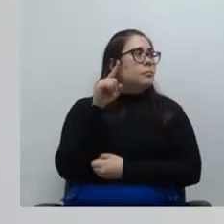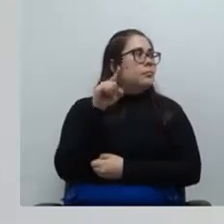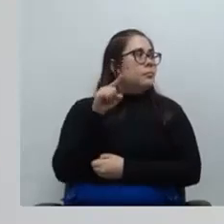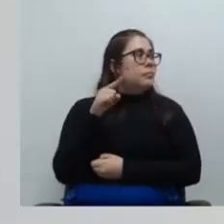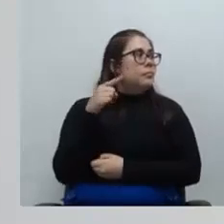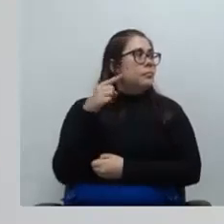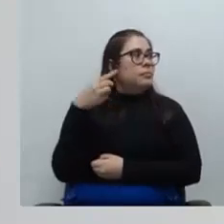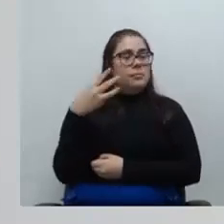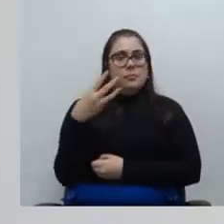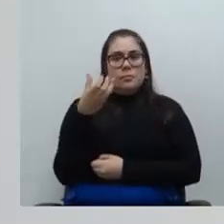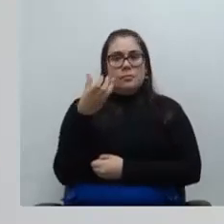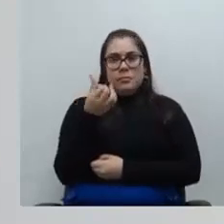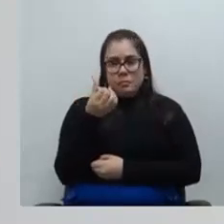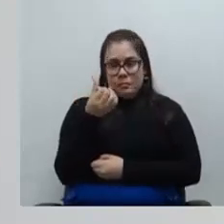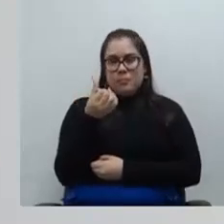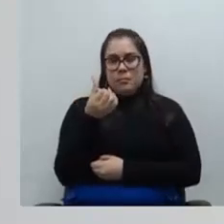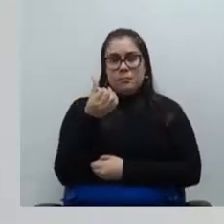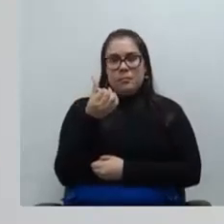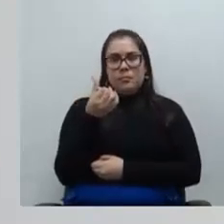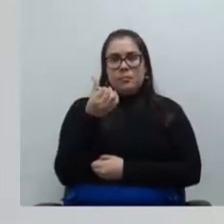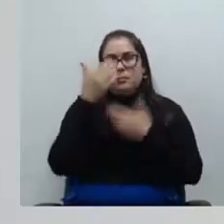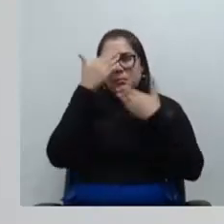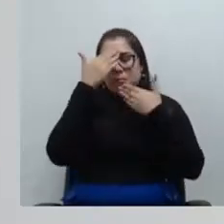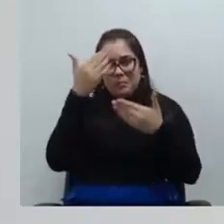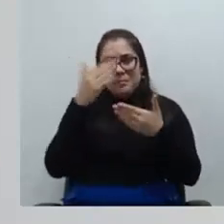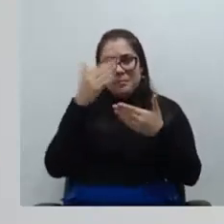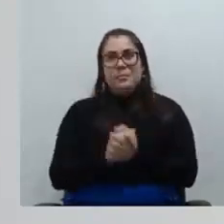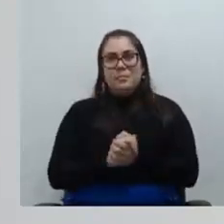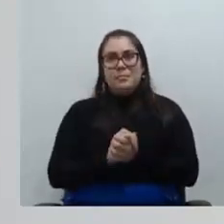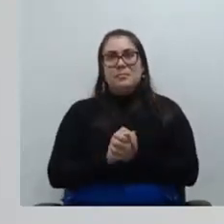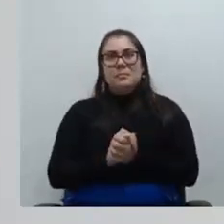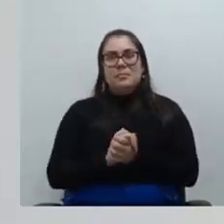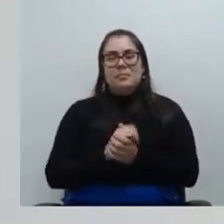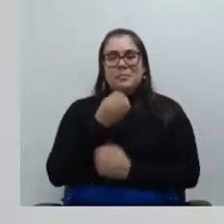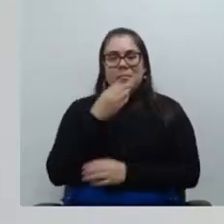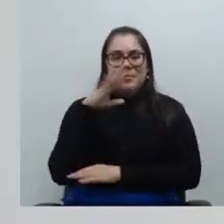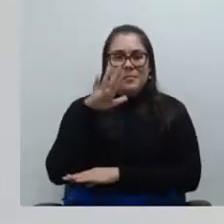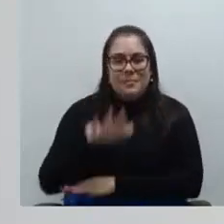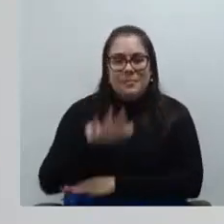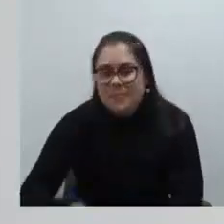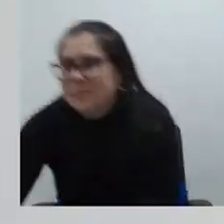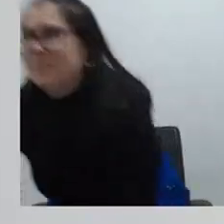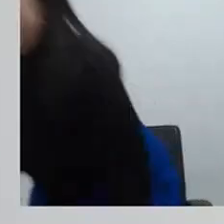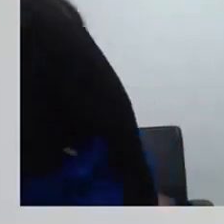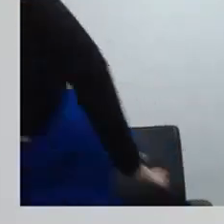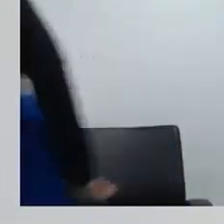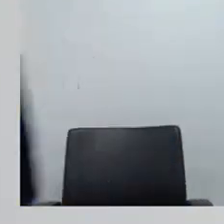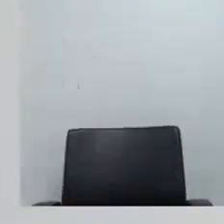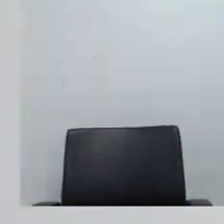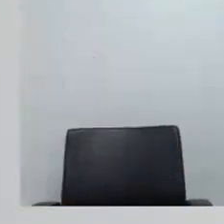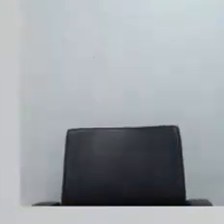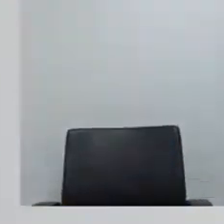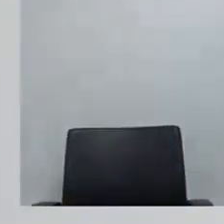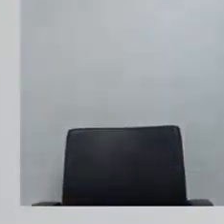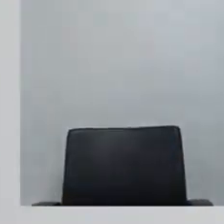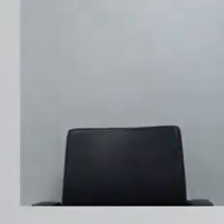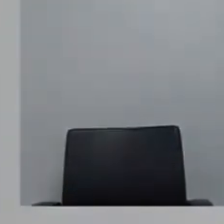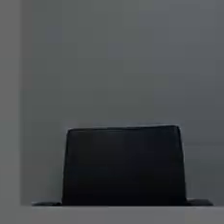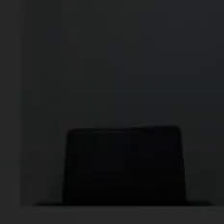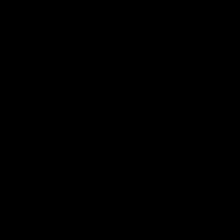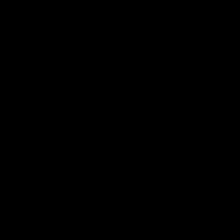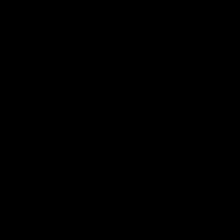uma hora e trinta e seis minutos obrigada boa tarde até a próxima voltaremos com a Defensora Pública Geral